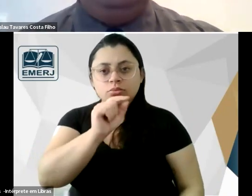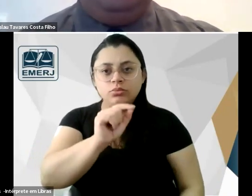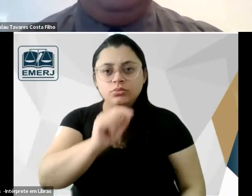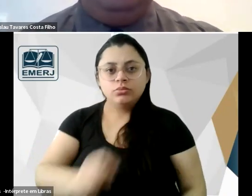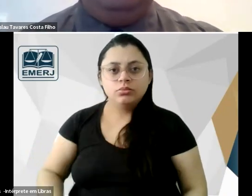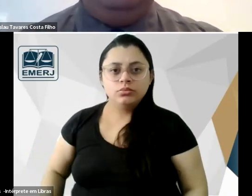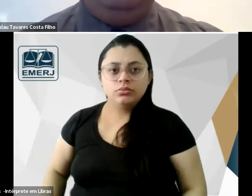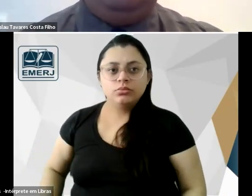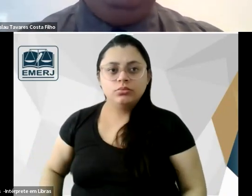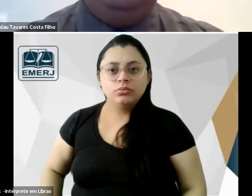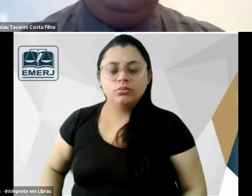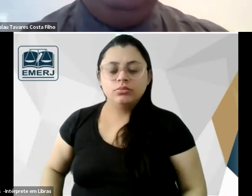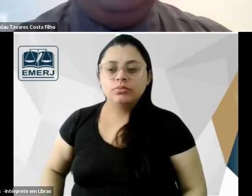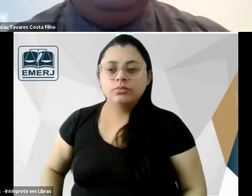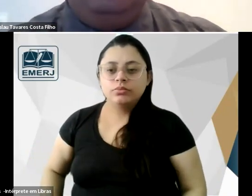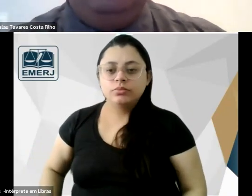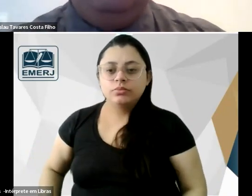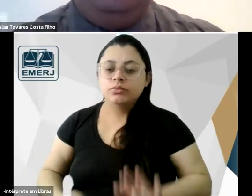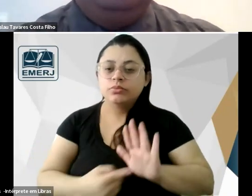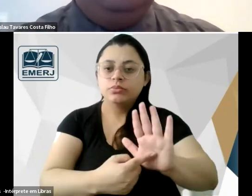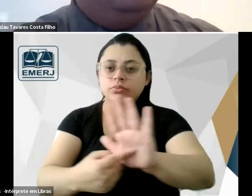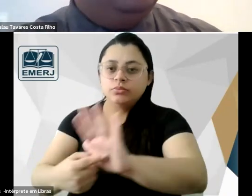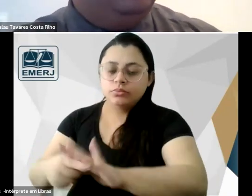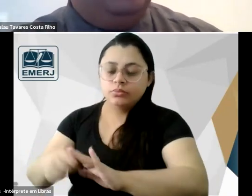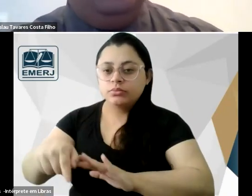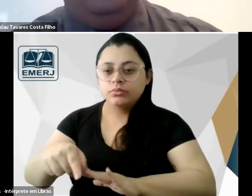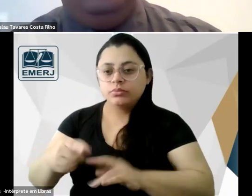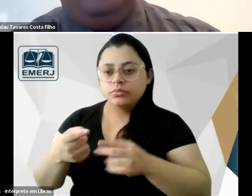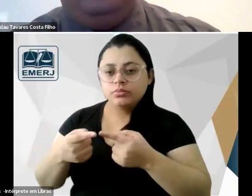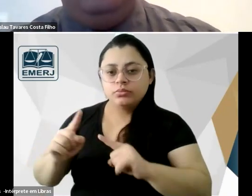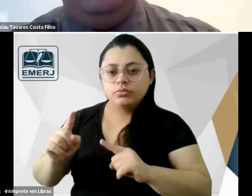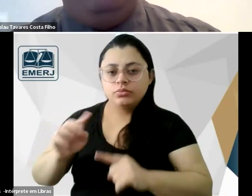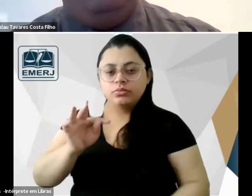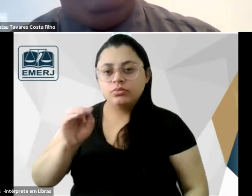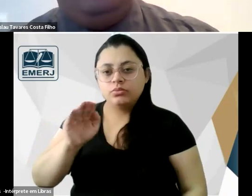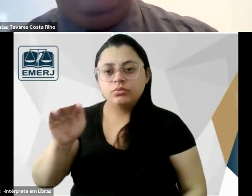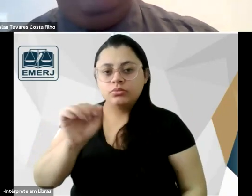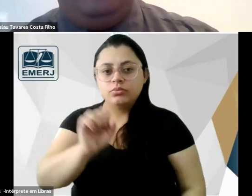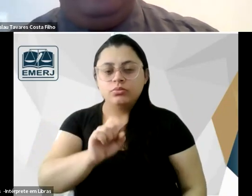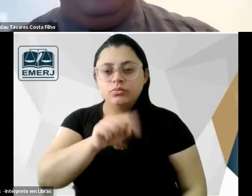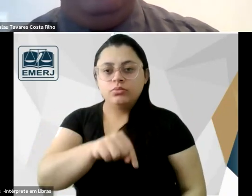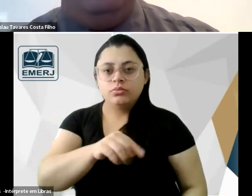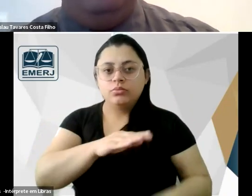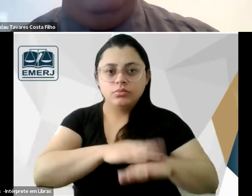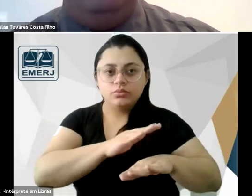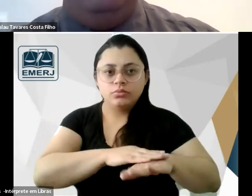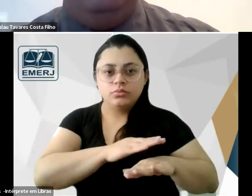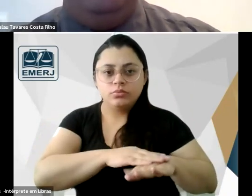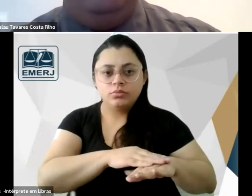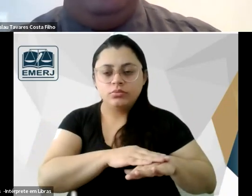mostrar o que talvez seja uma contradição de Tobias ou seja ele era favorável ao